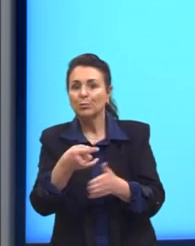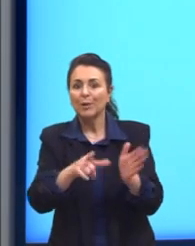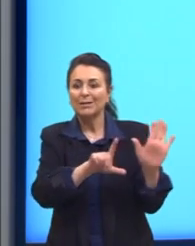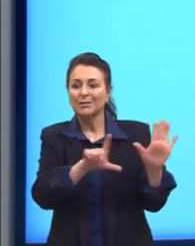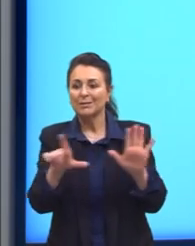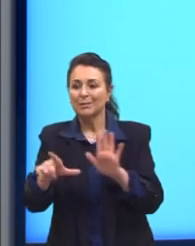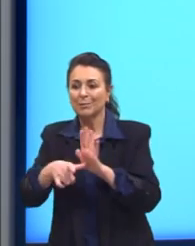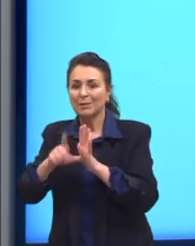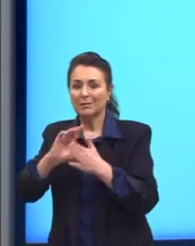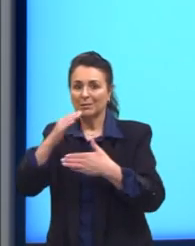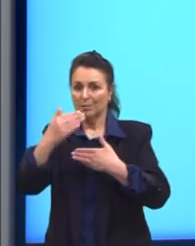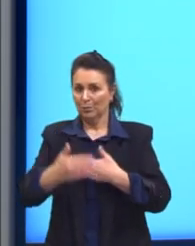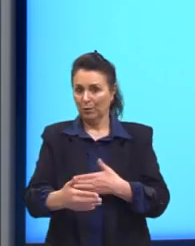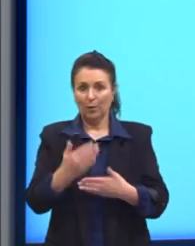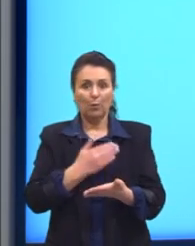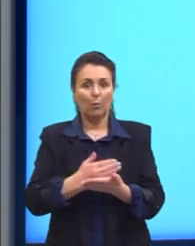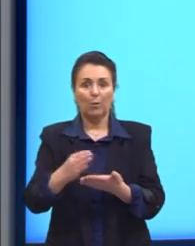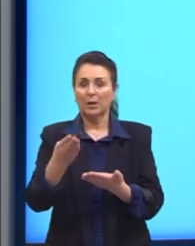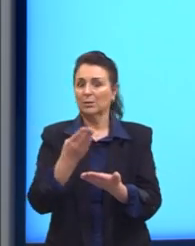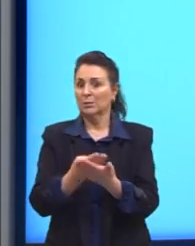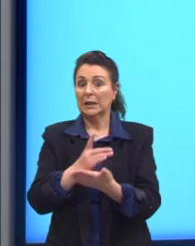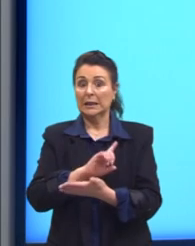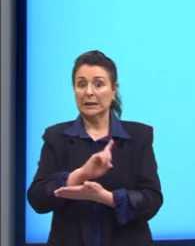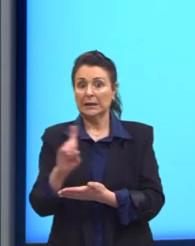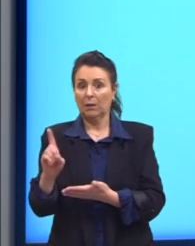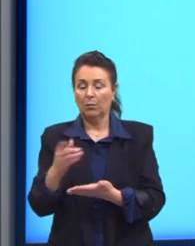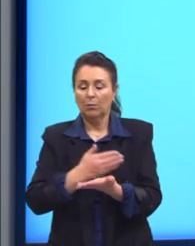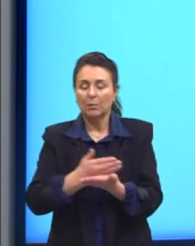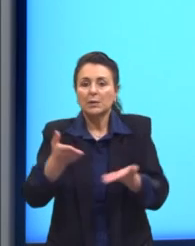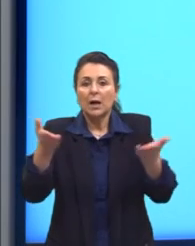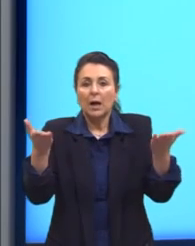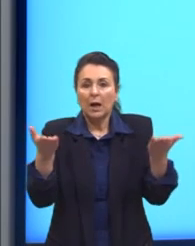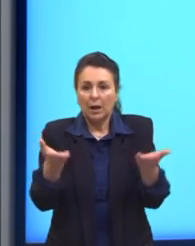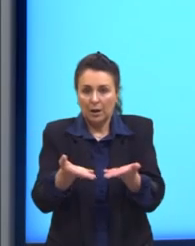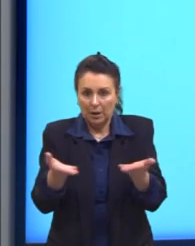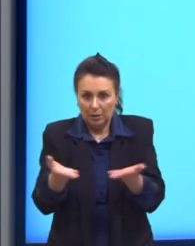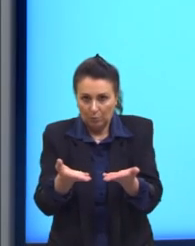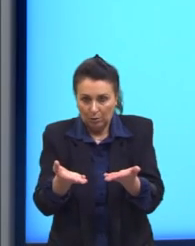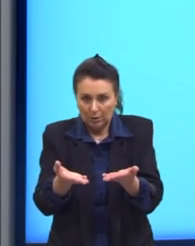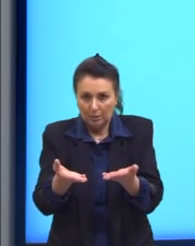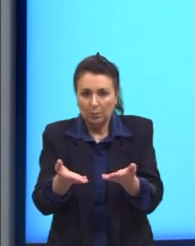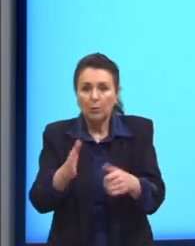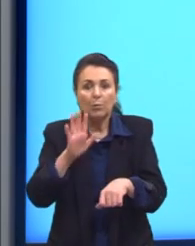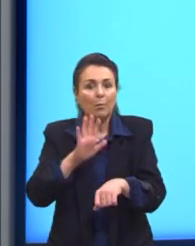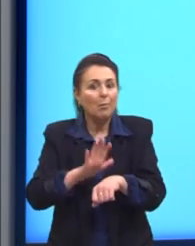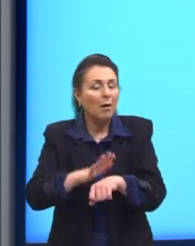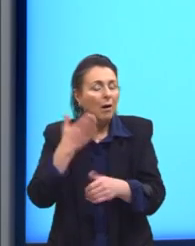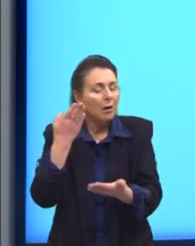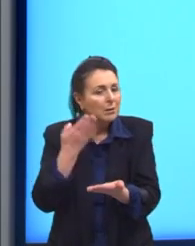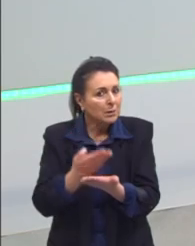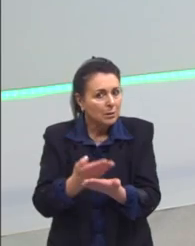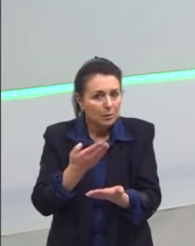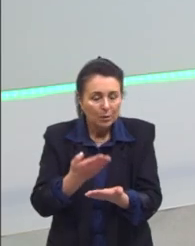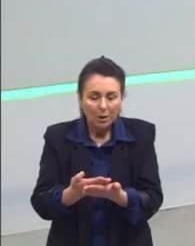Comece a estudar com antecedência. Quanto mais tempo vocês estudarem, mais preparados vocês vão estar.